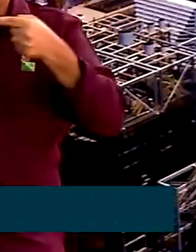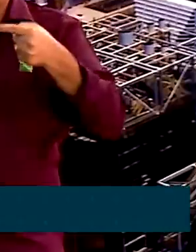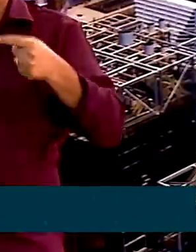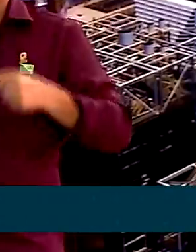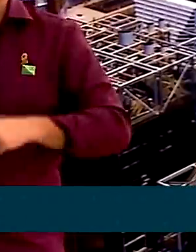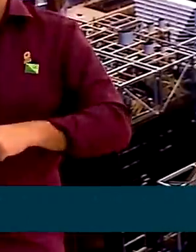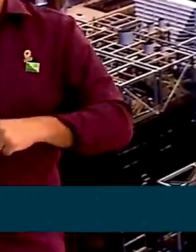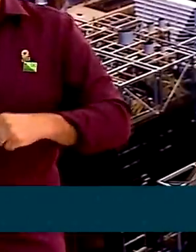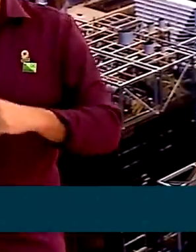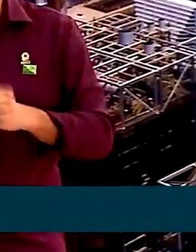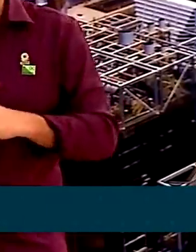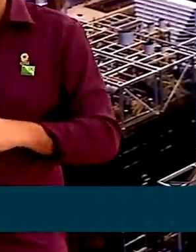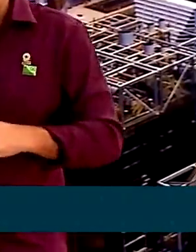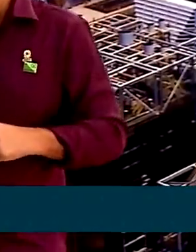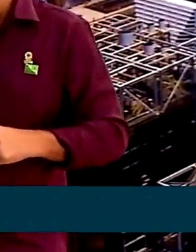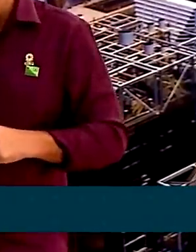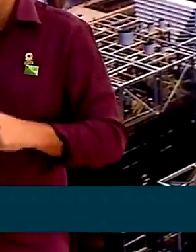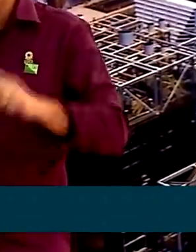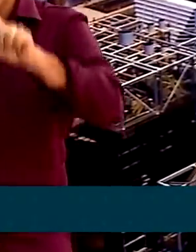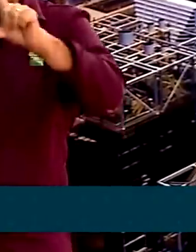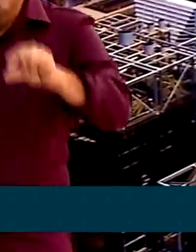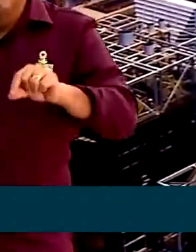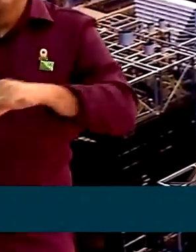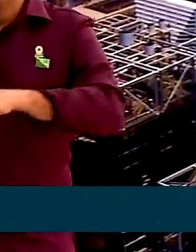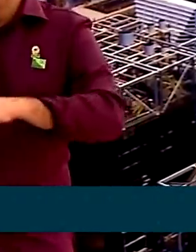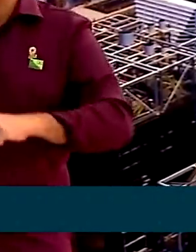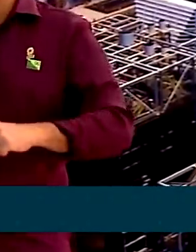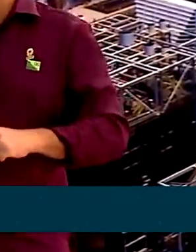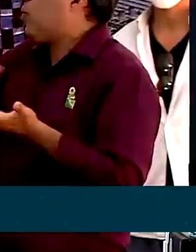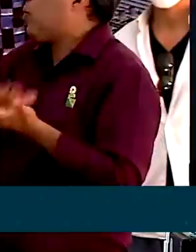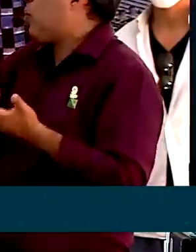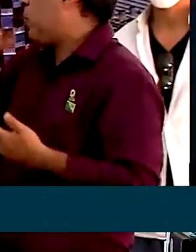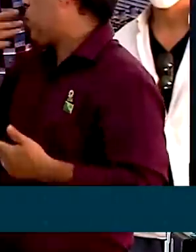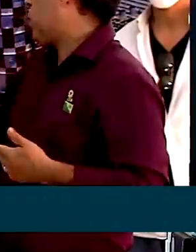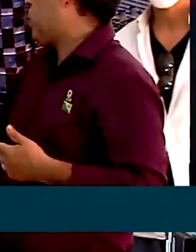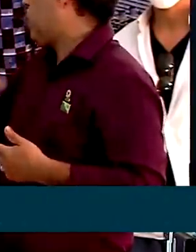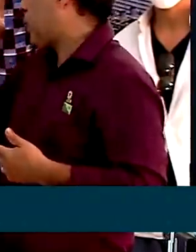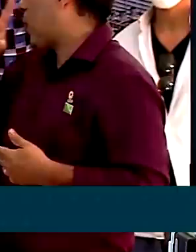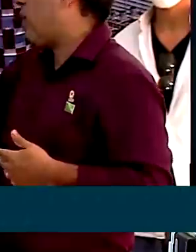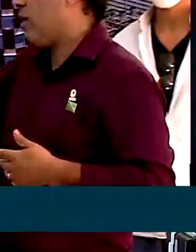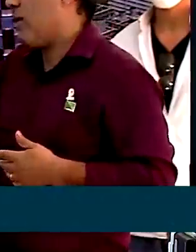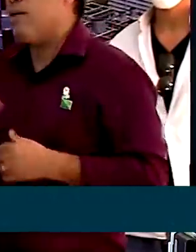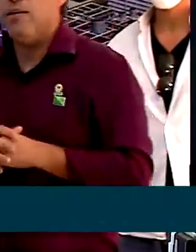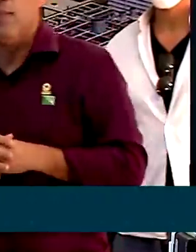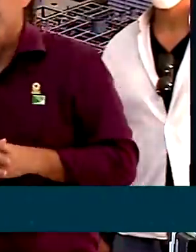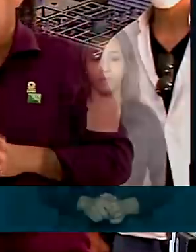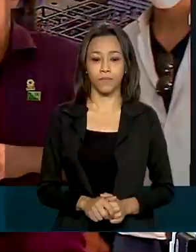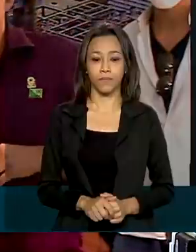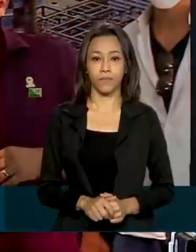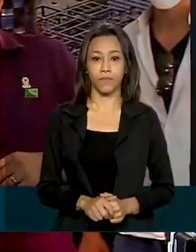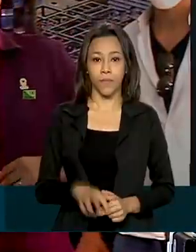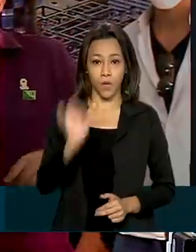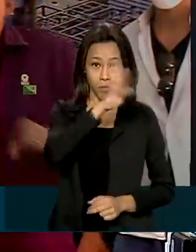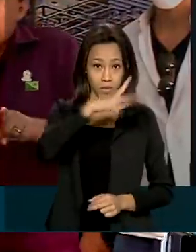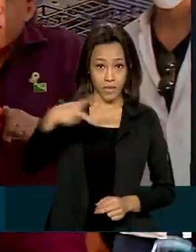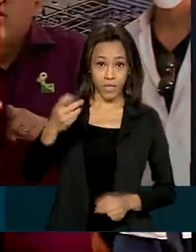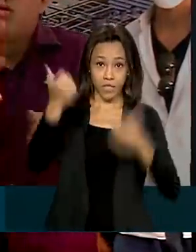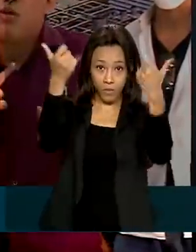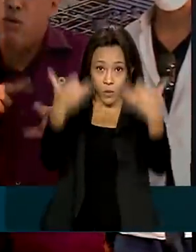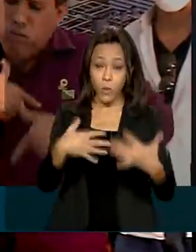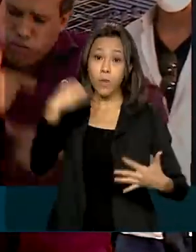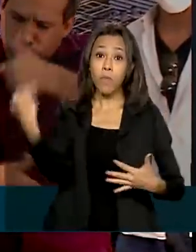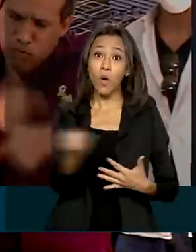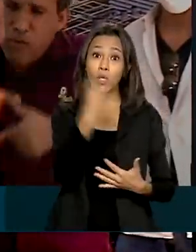Fundamental para a redução de preços aos consumidores brasileiros. O presidente Jair Bolsonaro destacou a importância dos